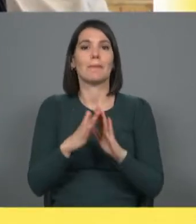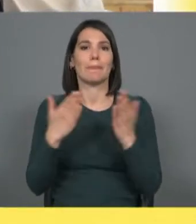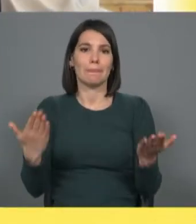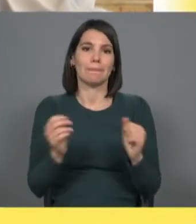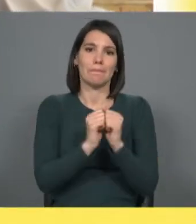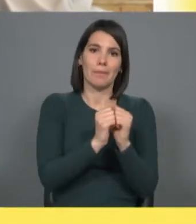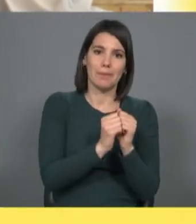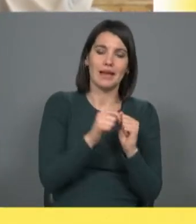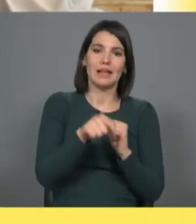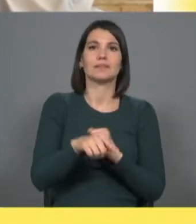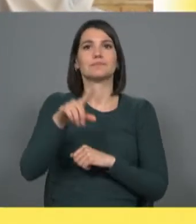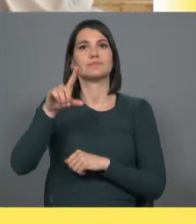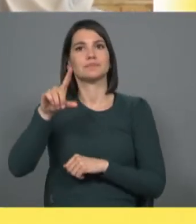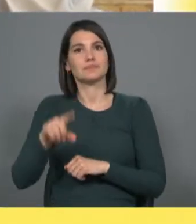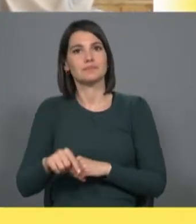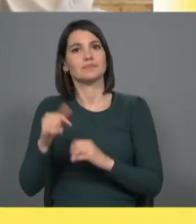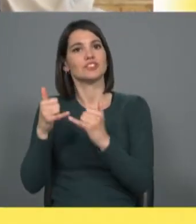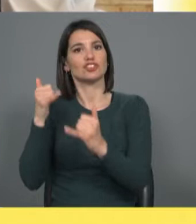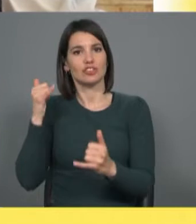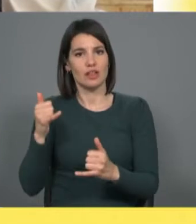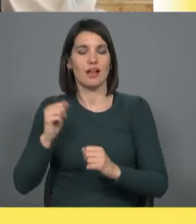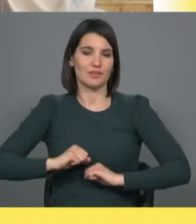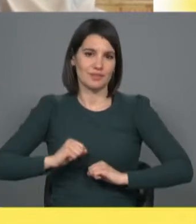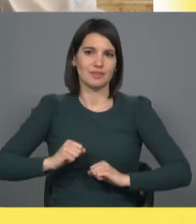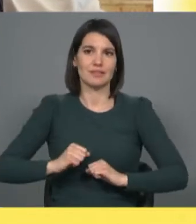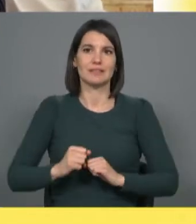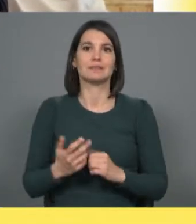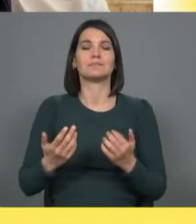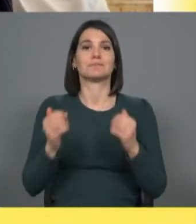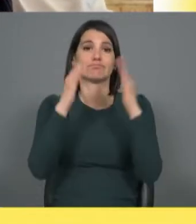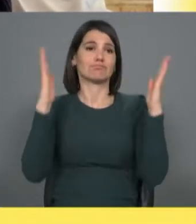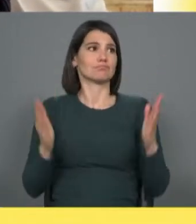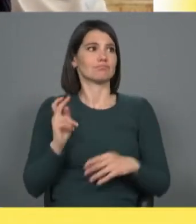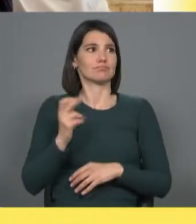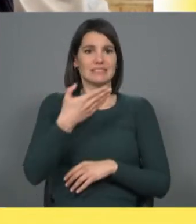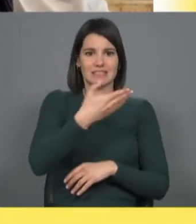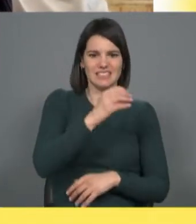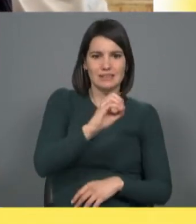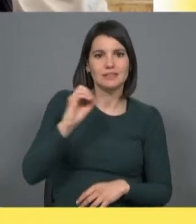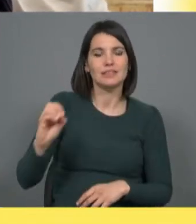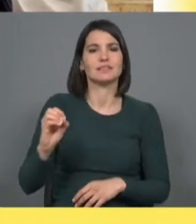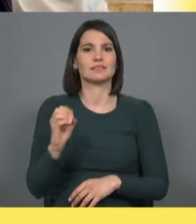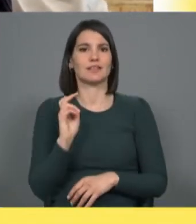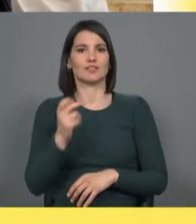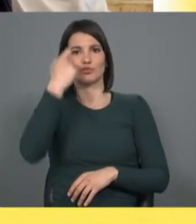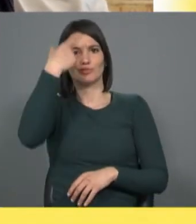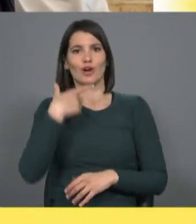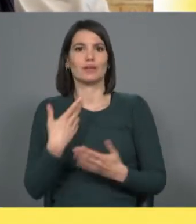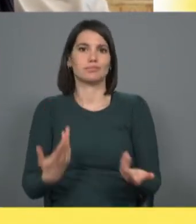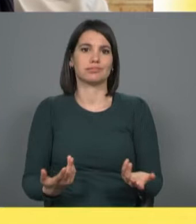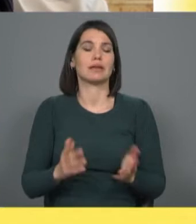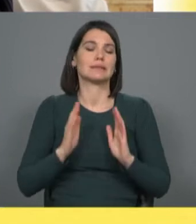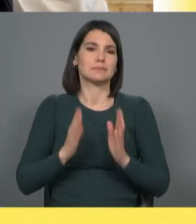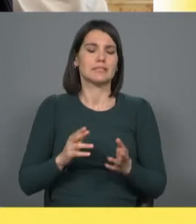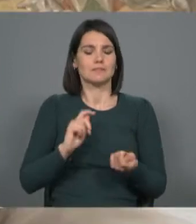papel como na sua vertente mais digital. Naturalmente que uma casa com sete séculos de história teve naturalmente que se reinventar e